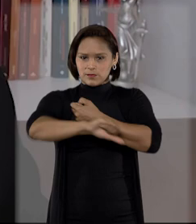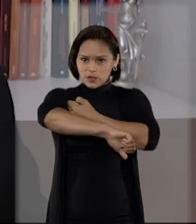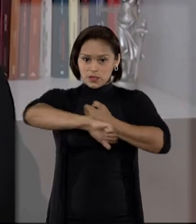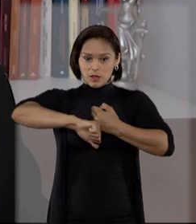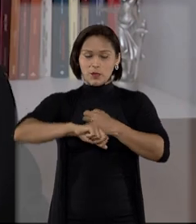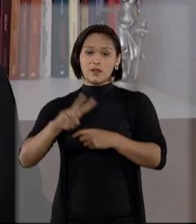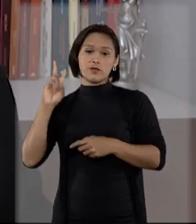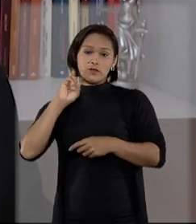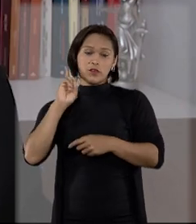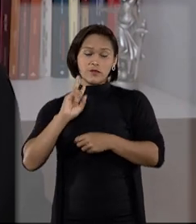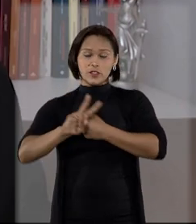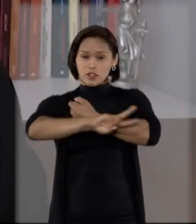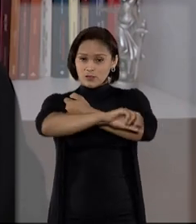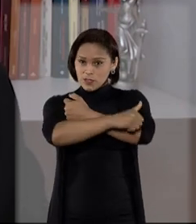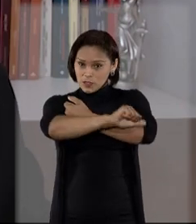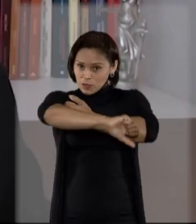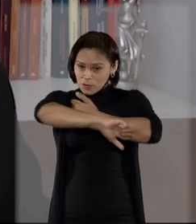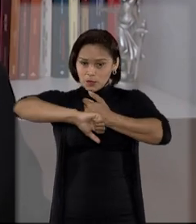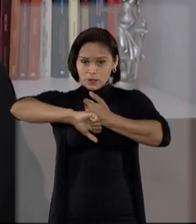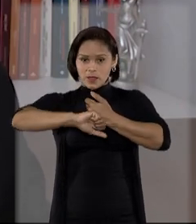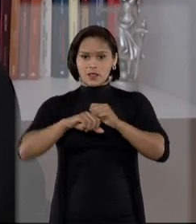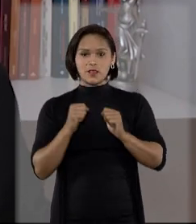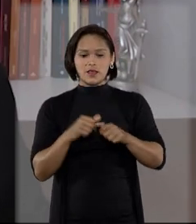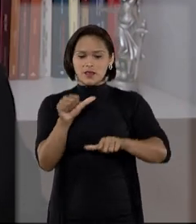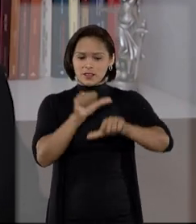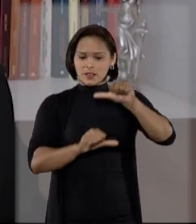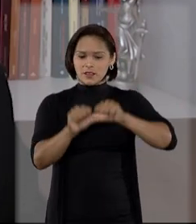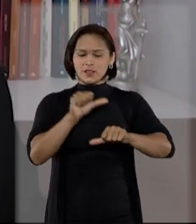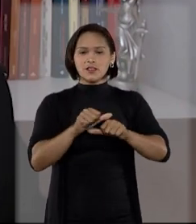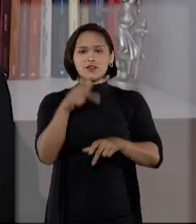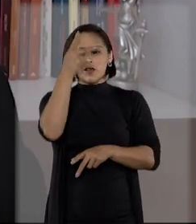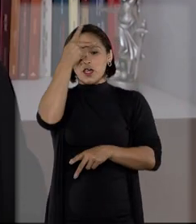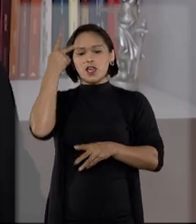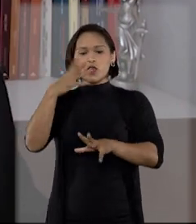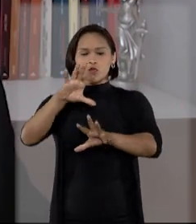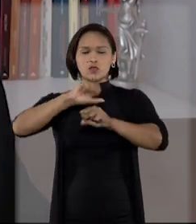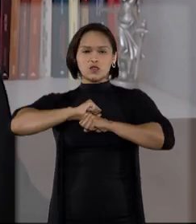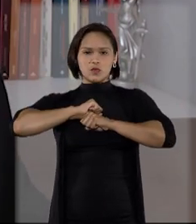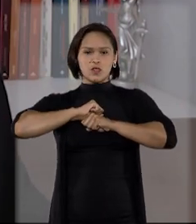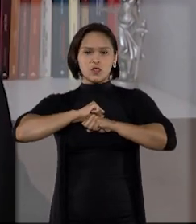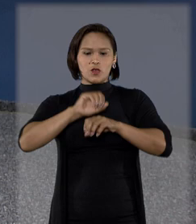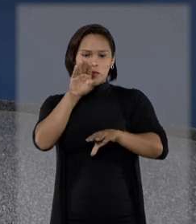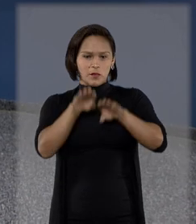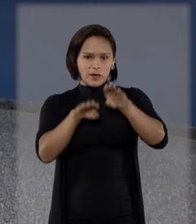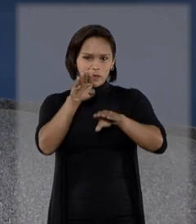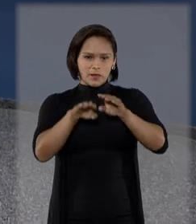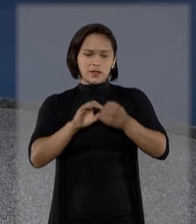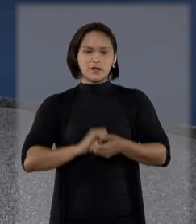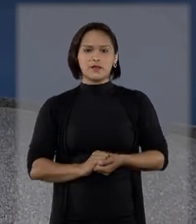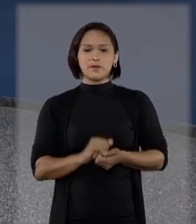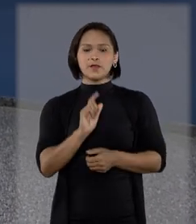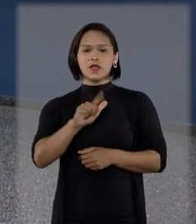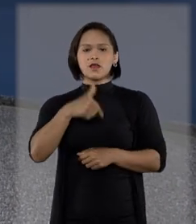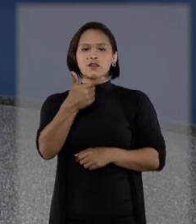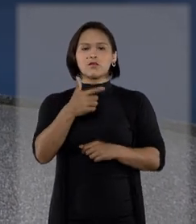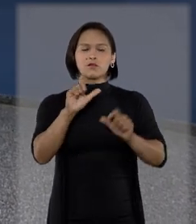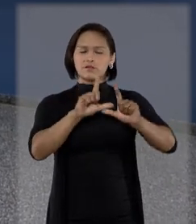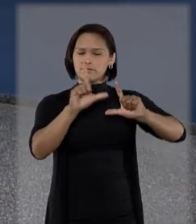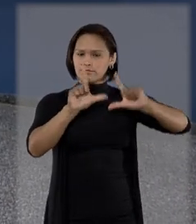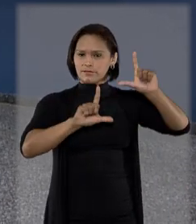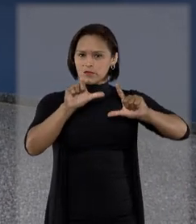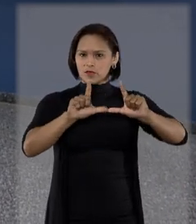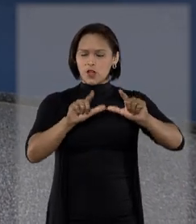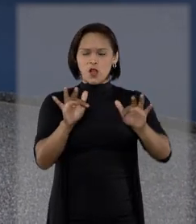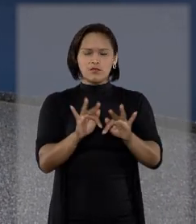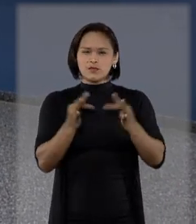foi vítima de um evento danoso e assim ele se transforma em consumidor por equiparação. E veja no próximo bloco,